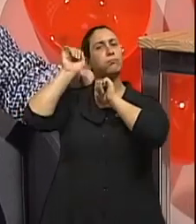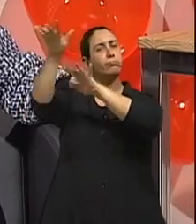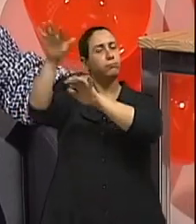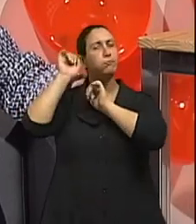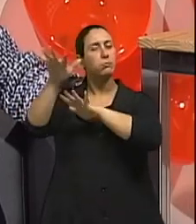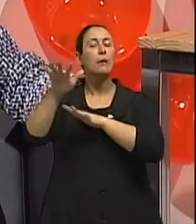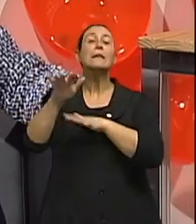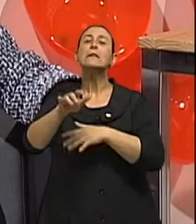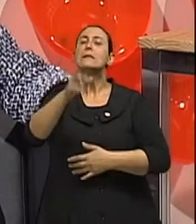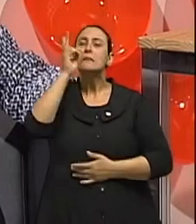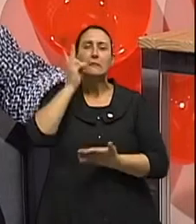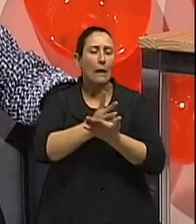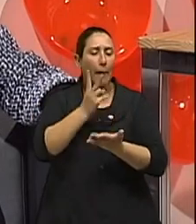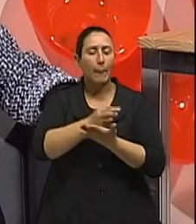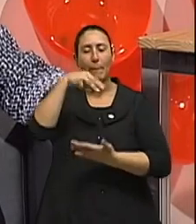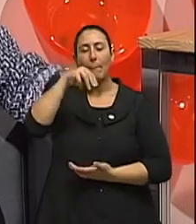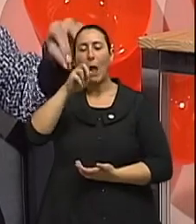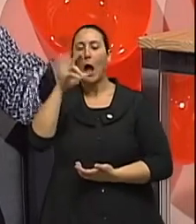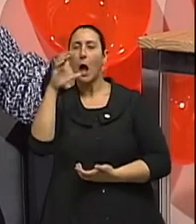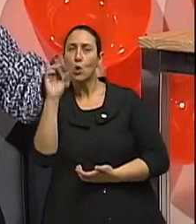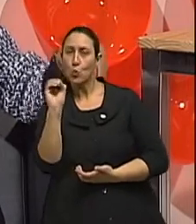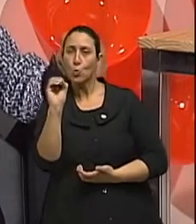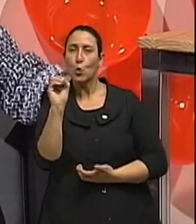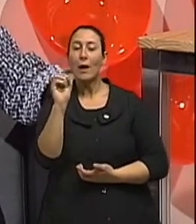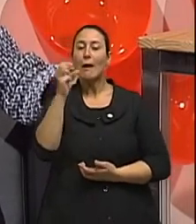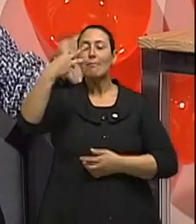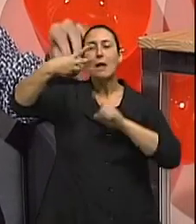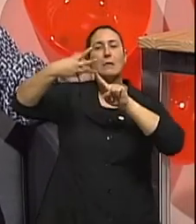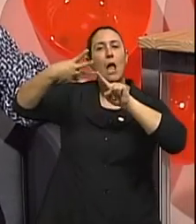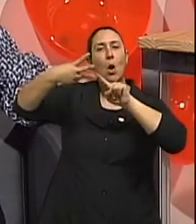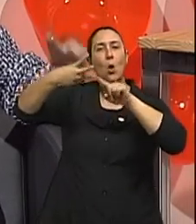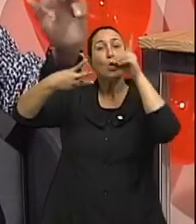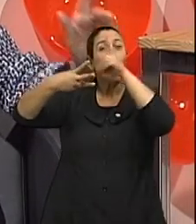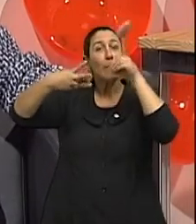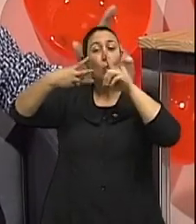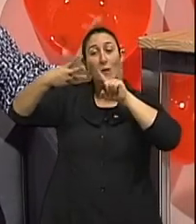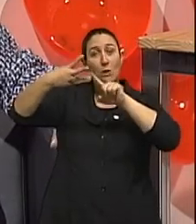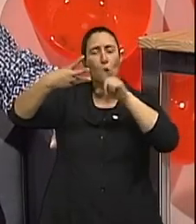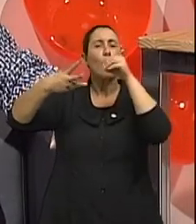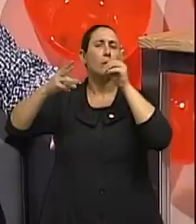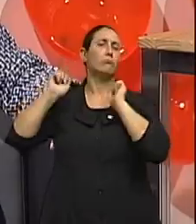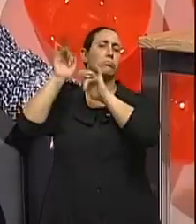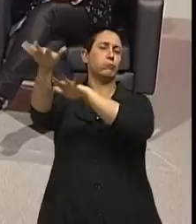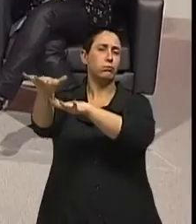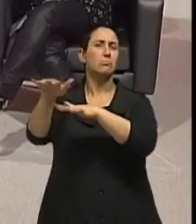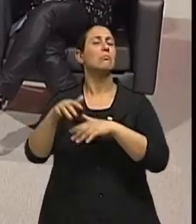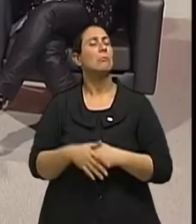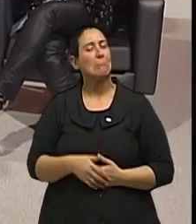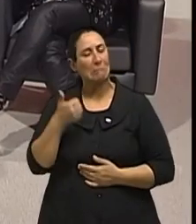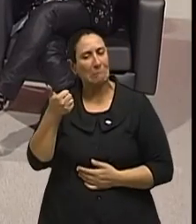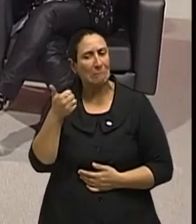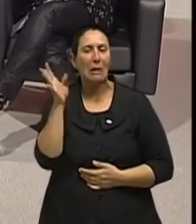cada ano em março, na terceira semana. Ah, ok. Mas a aula ocorre todos os domingos, às 10h30, quando não chove. Perfeito, perfeito.